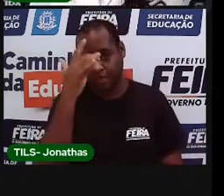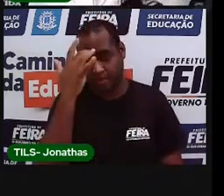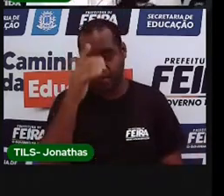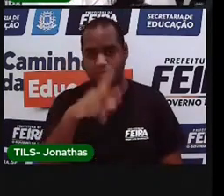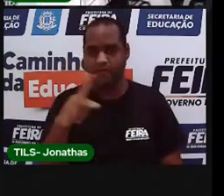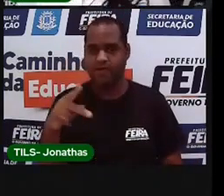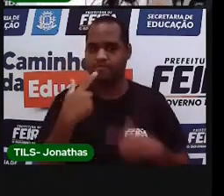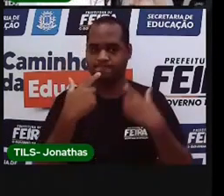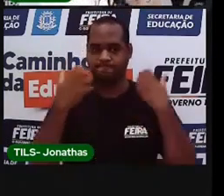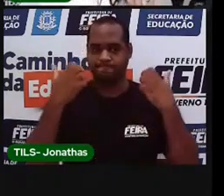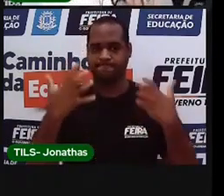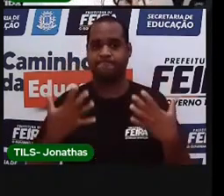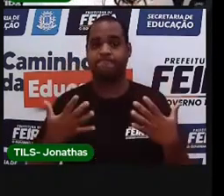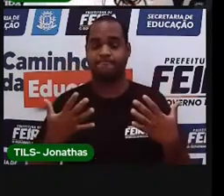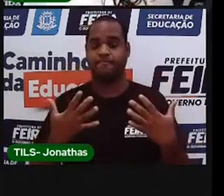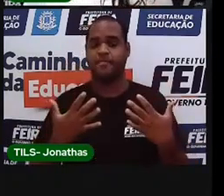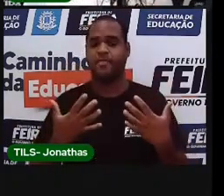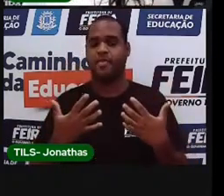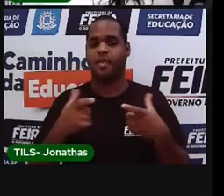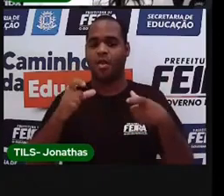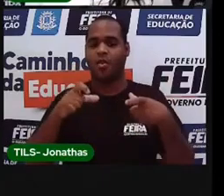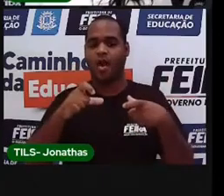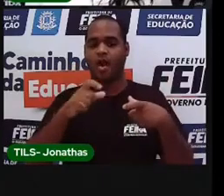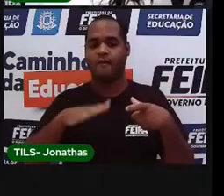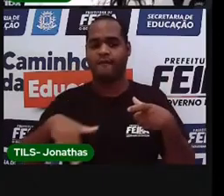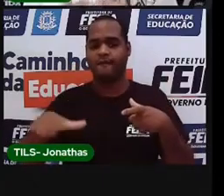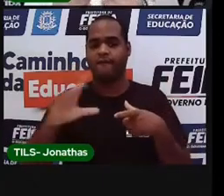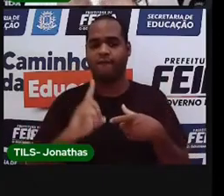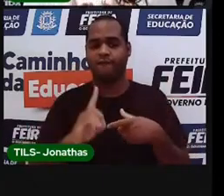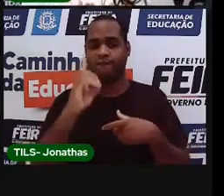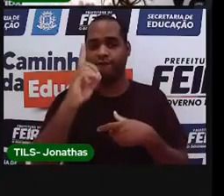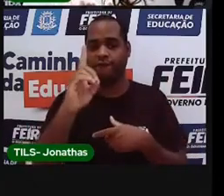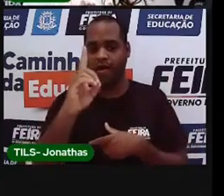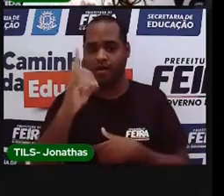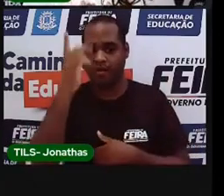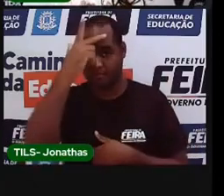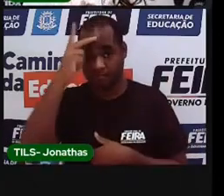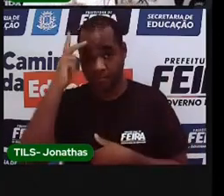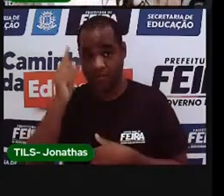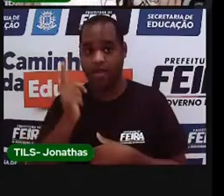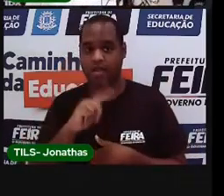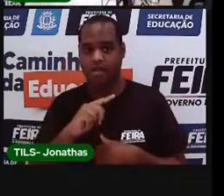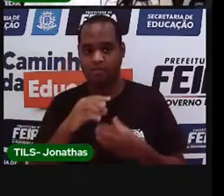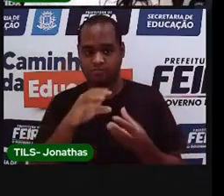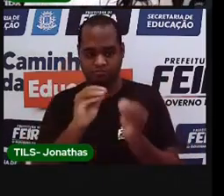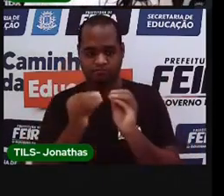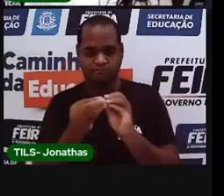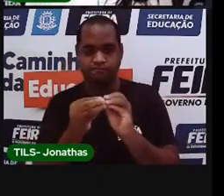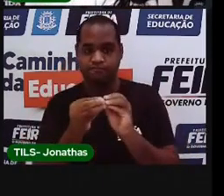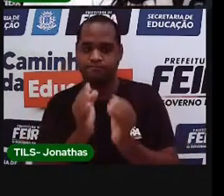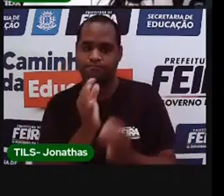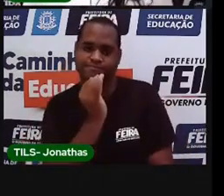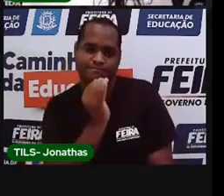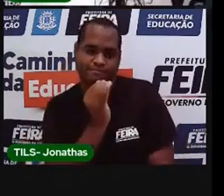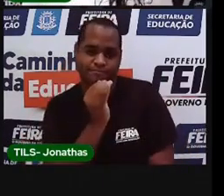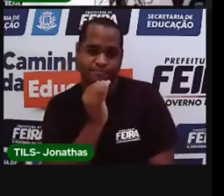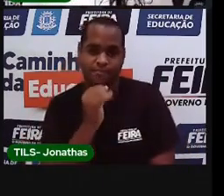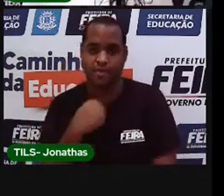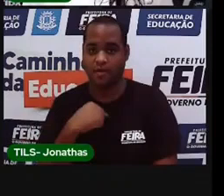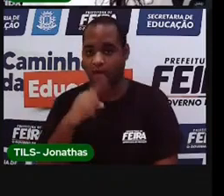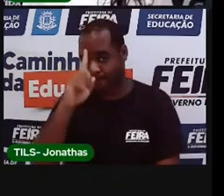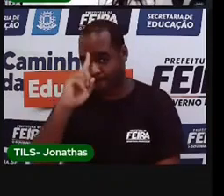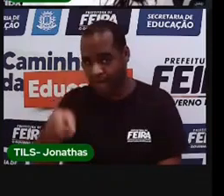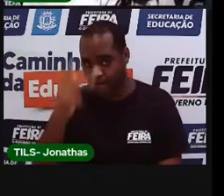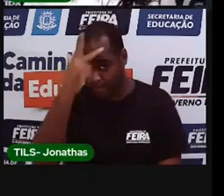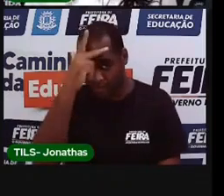explica. Destinatário é quem recebe o bilhete. Por exemplo, eu mando